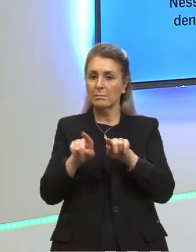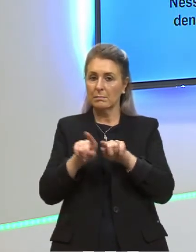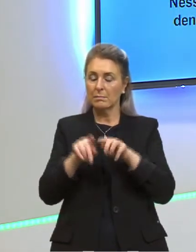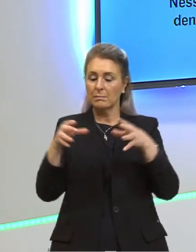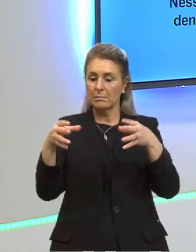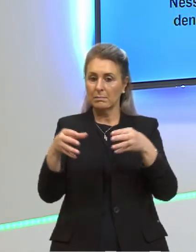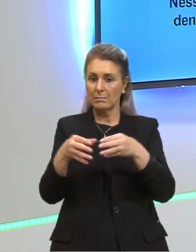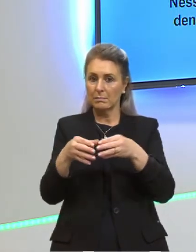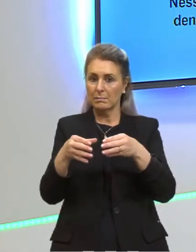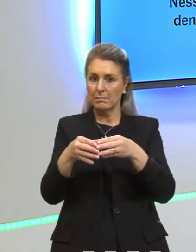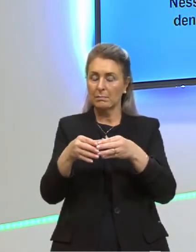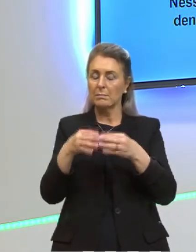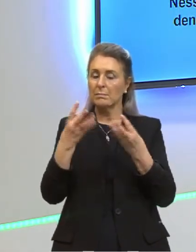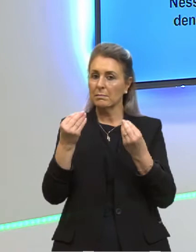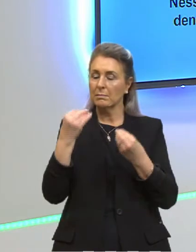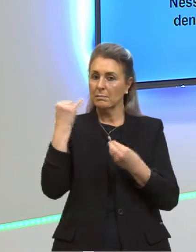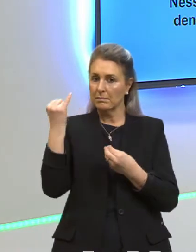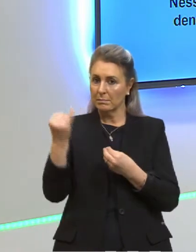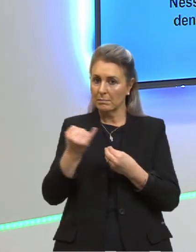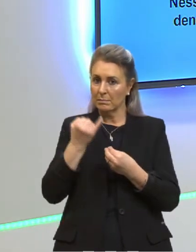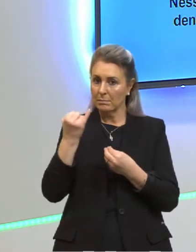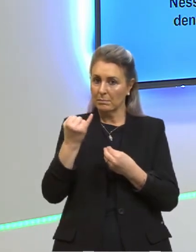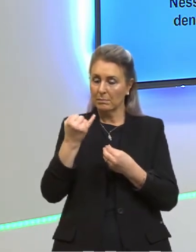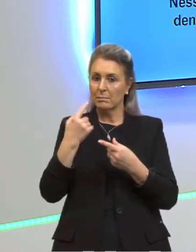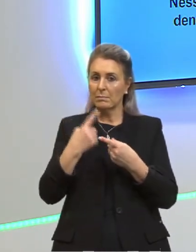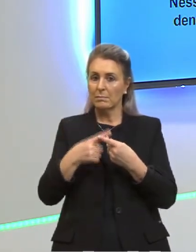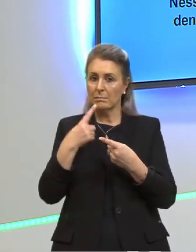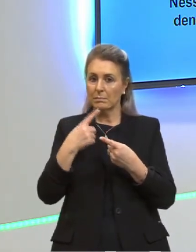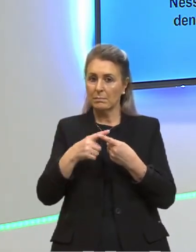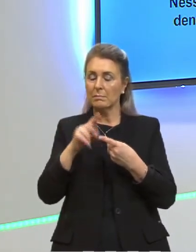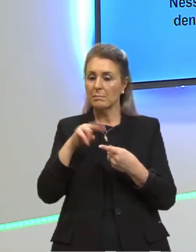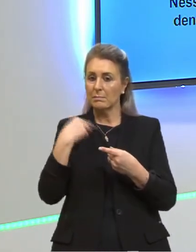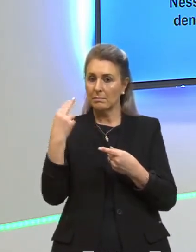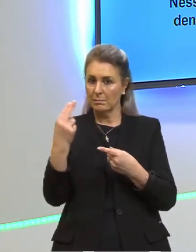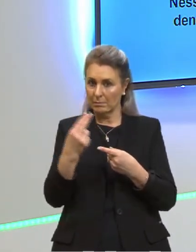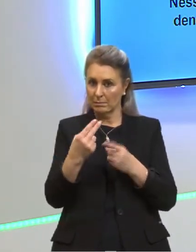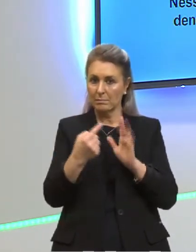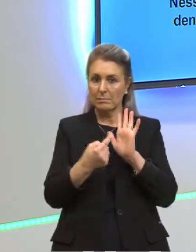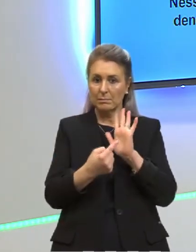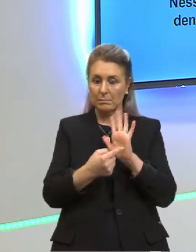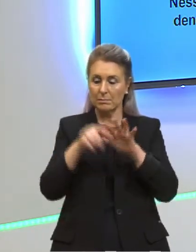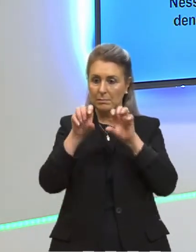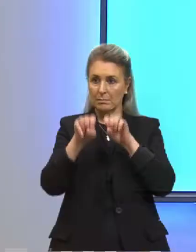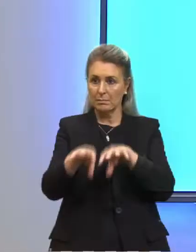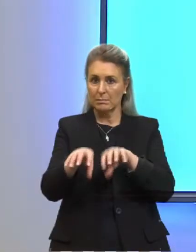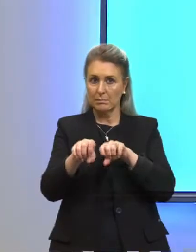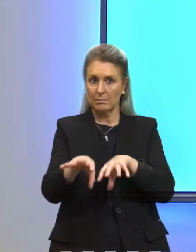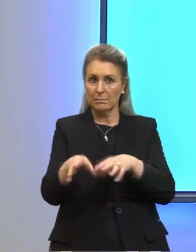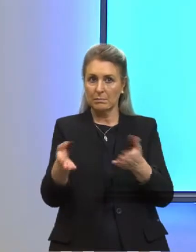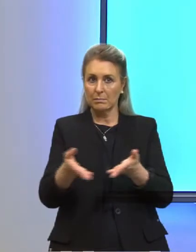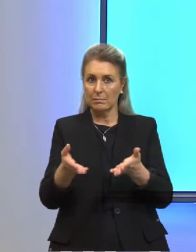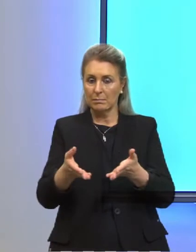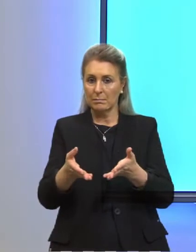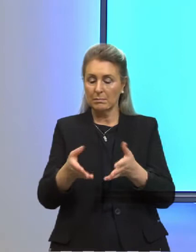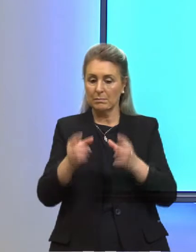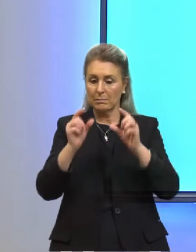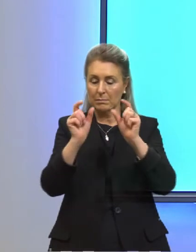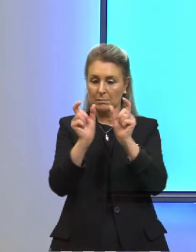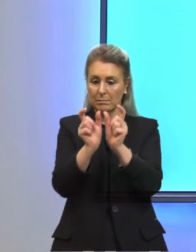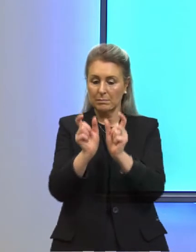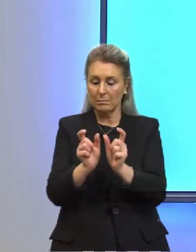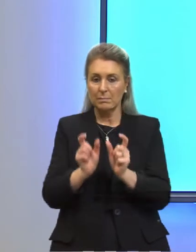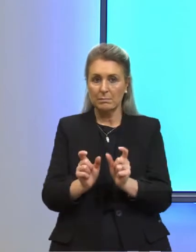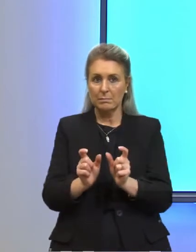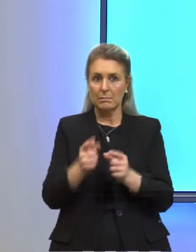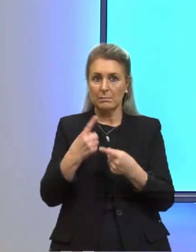pacote. Gente, isso é muito importante, porque a gente está lidando aqui agora com essas partículas, porque